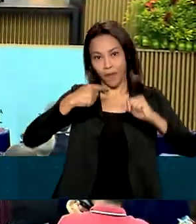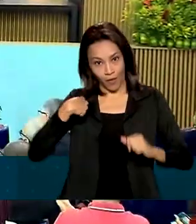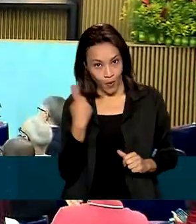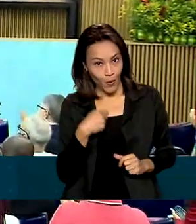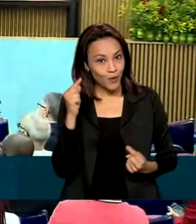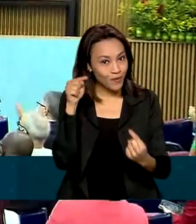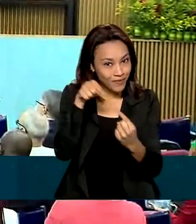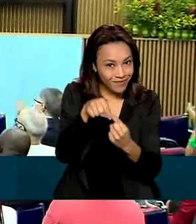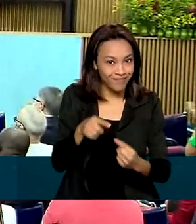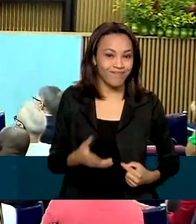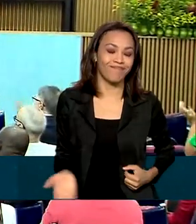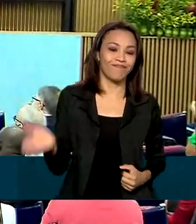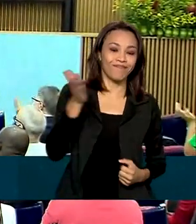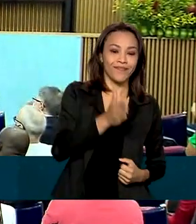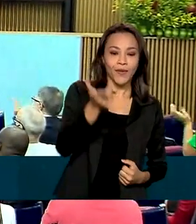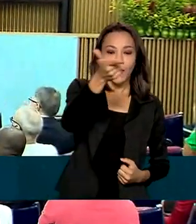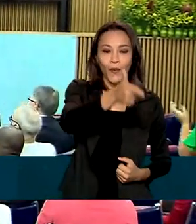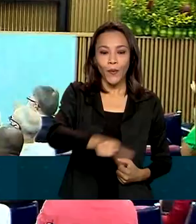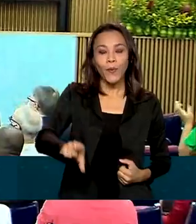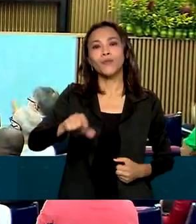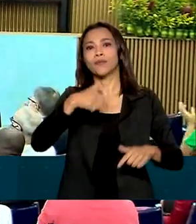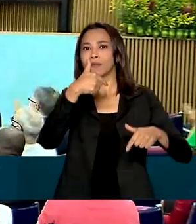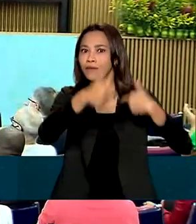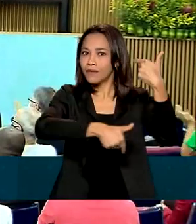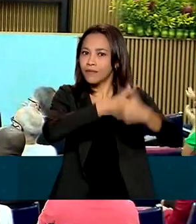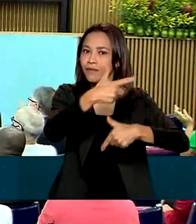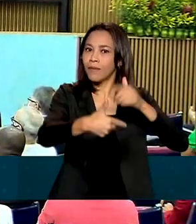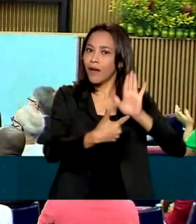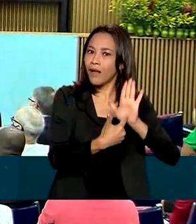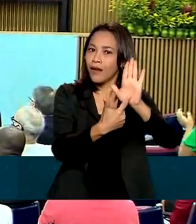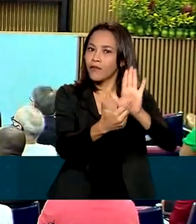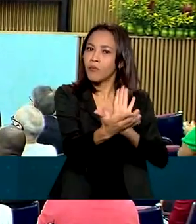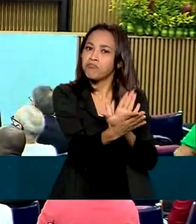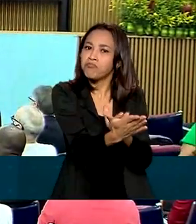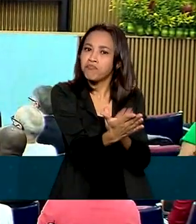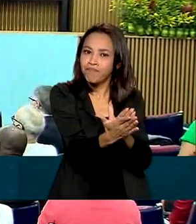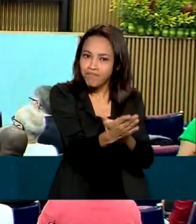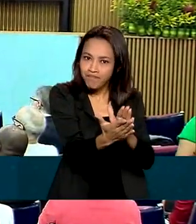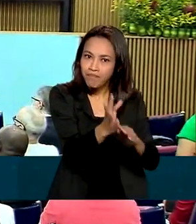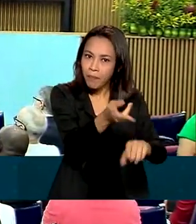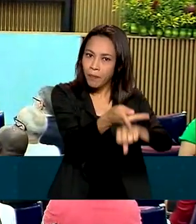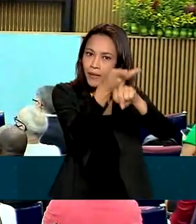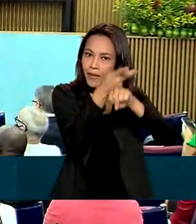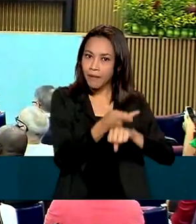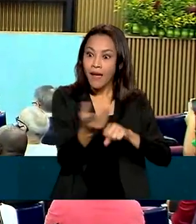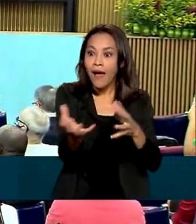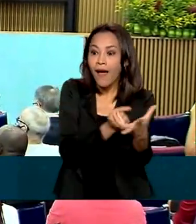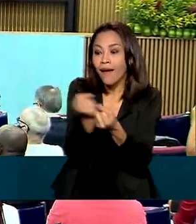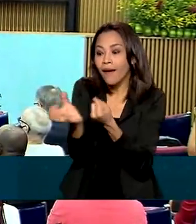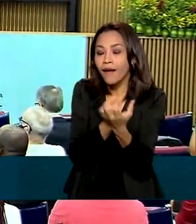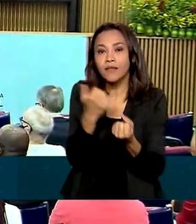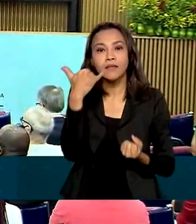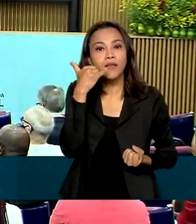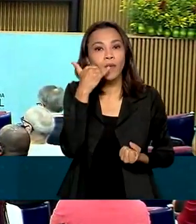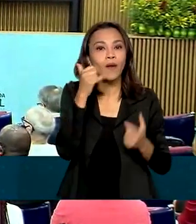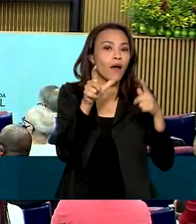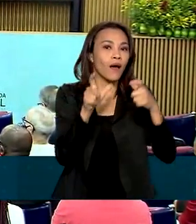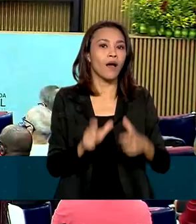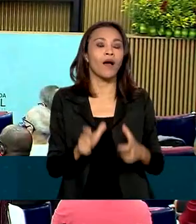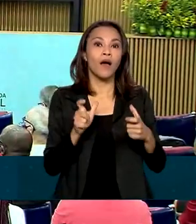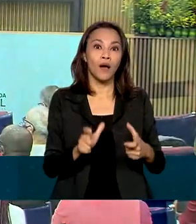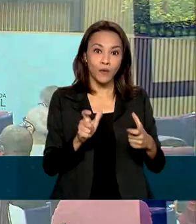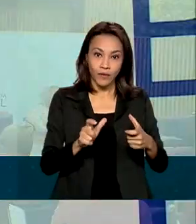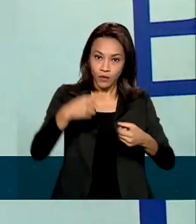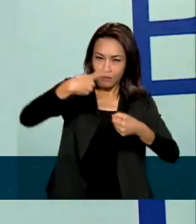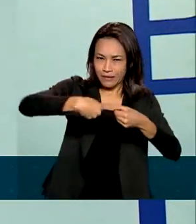Outra iniciativa vencedora do prêmio Brasil Amigo da Criança arrecada celulares no município de São José